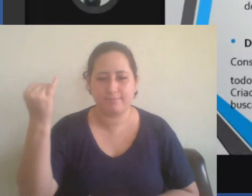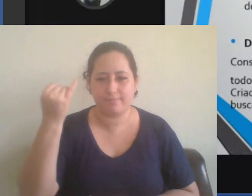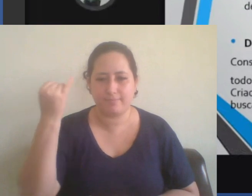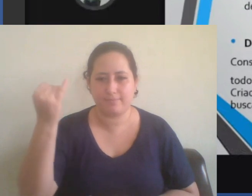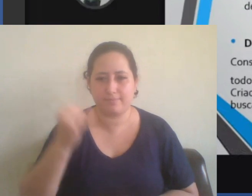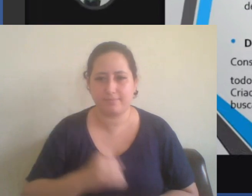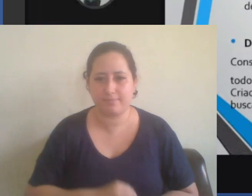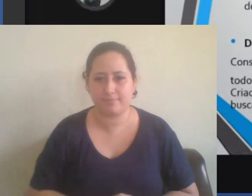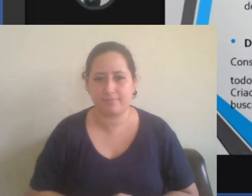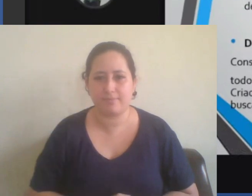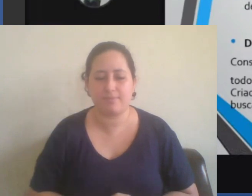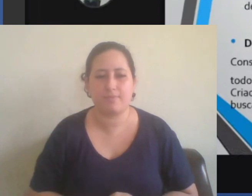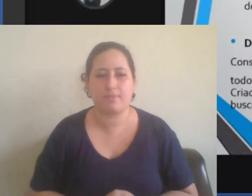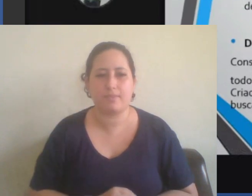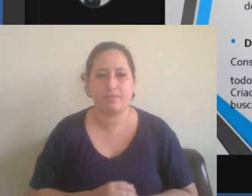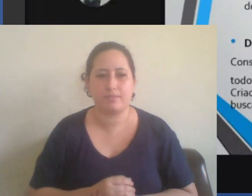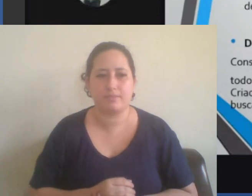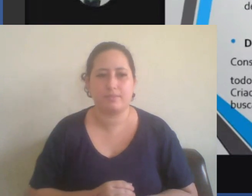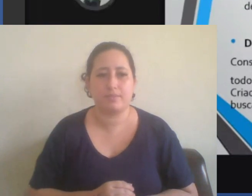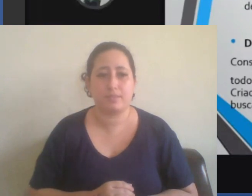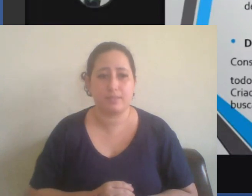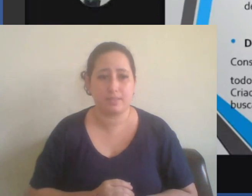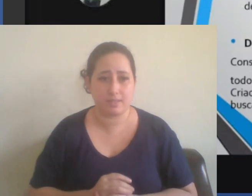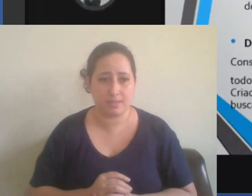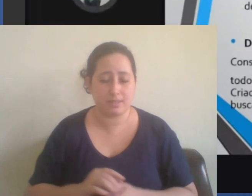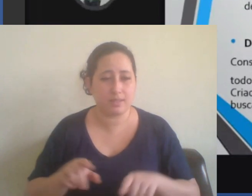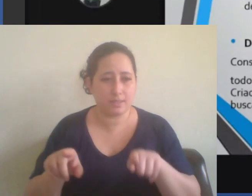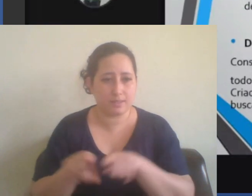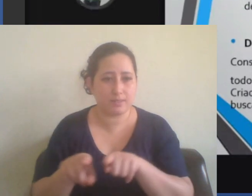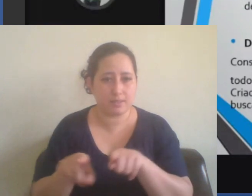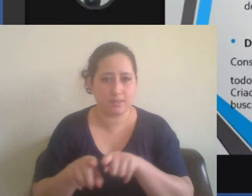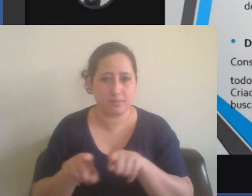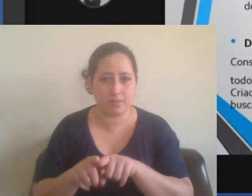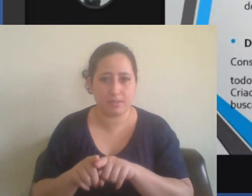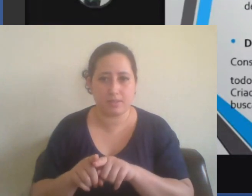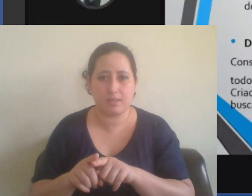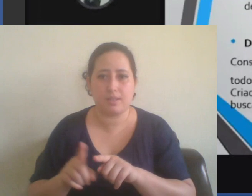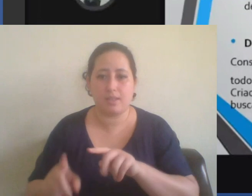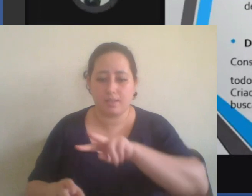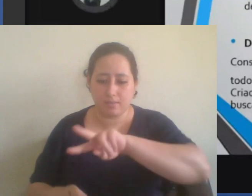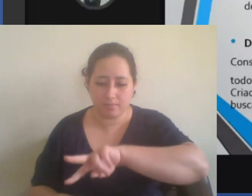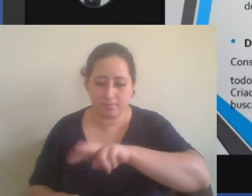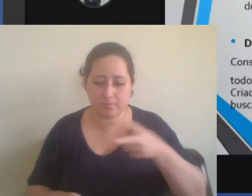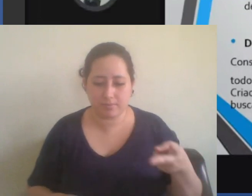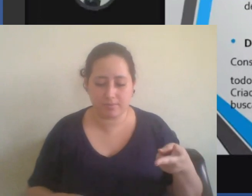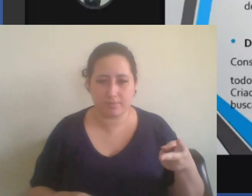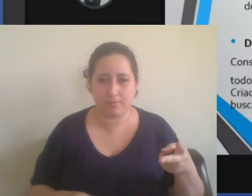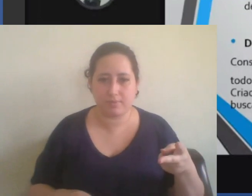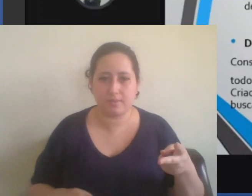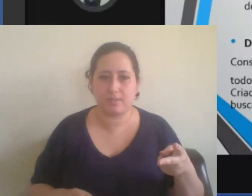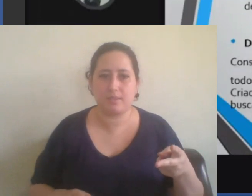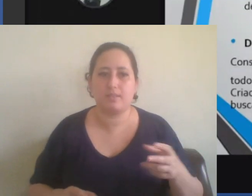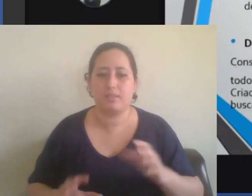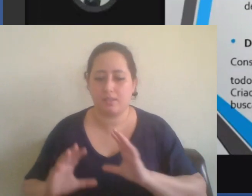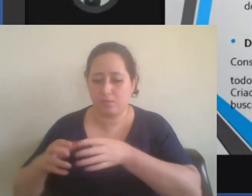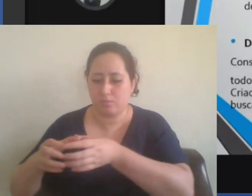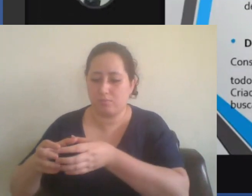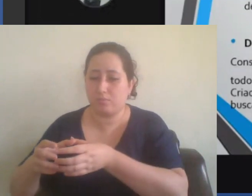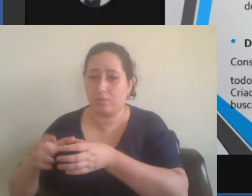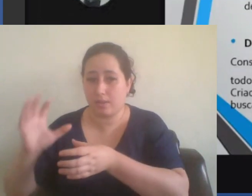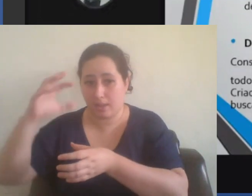ela foi, na realidade, também, uma transferência de privilégios da nobreza